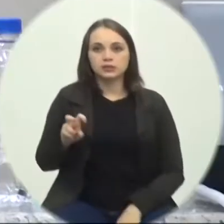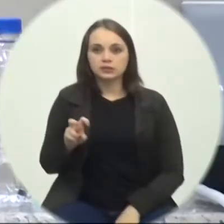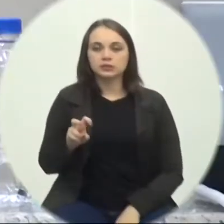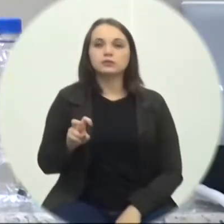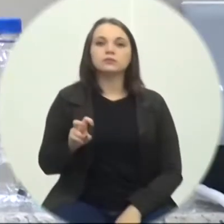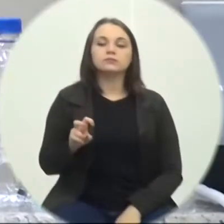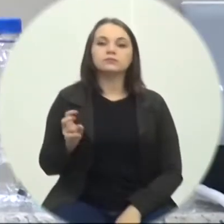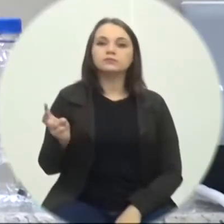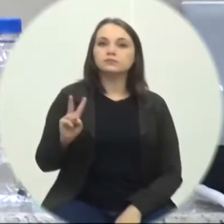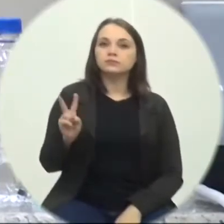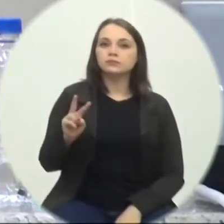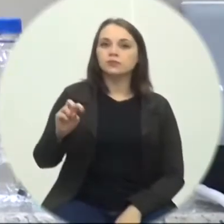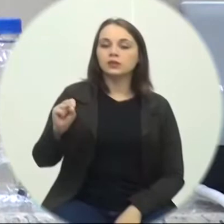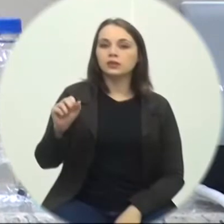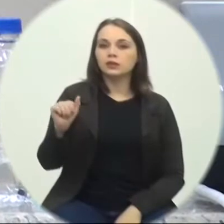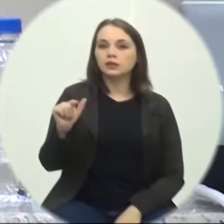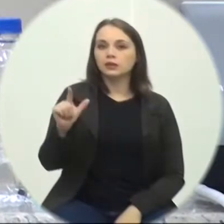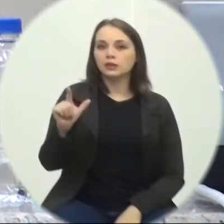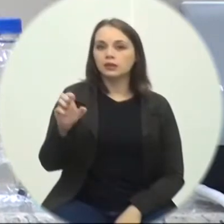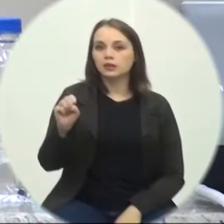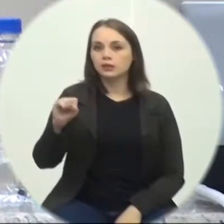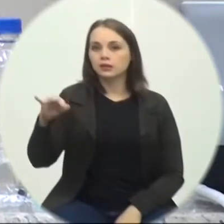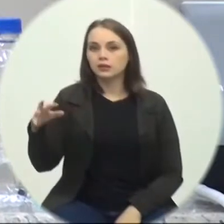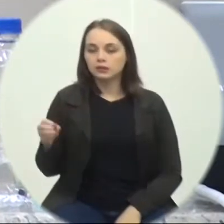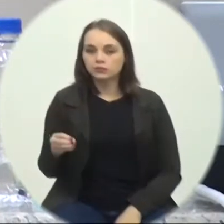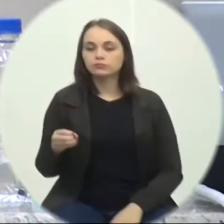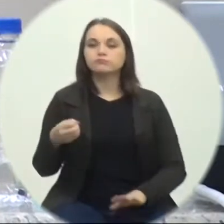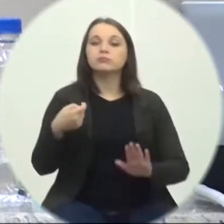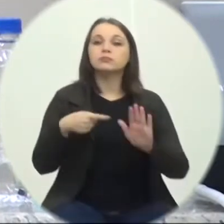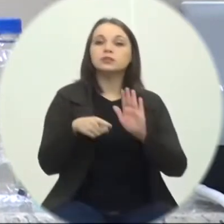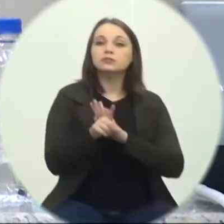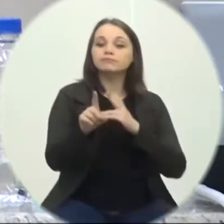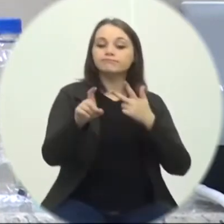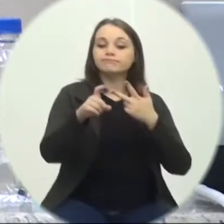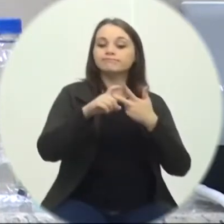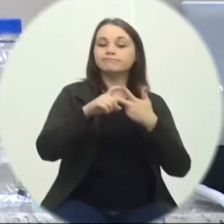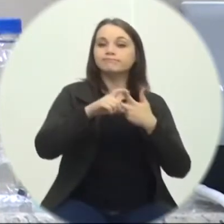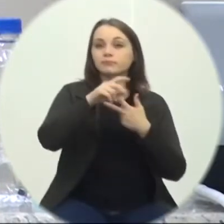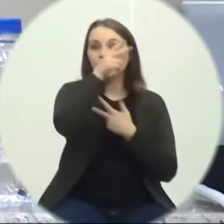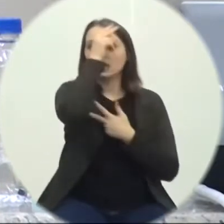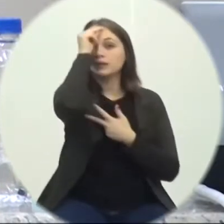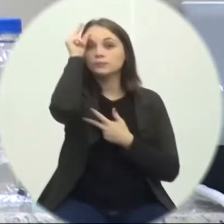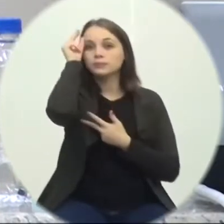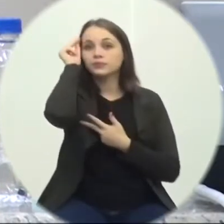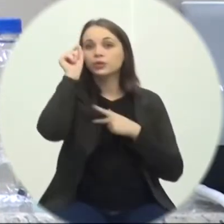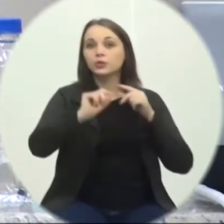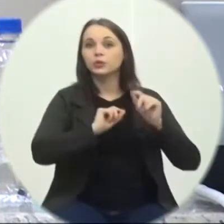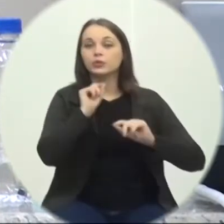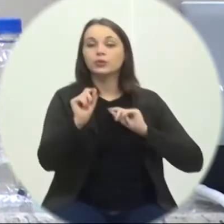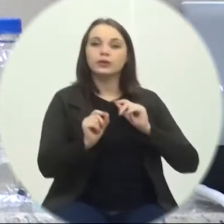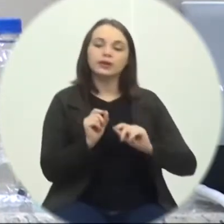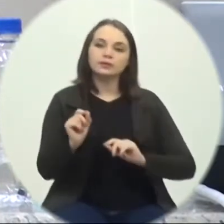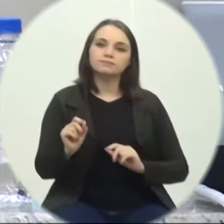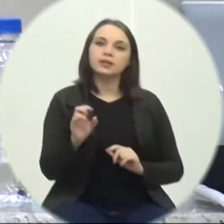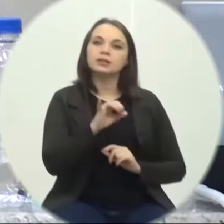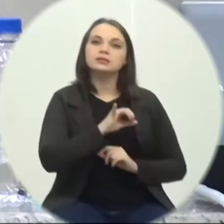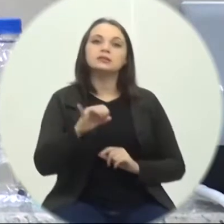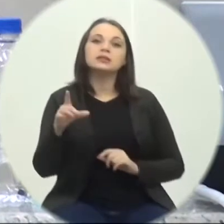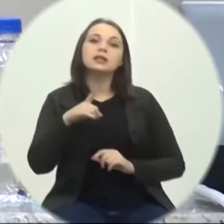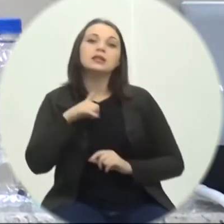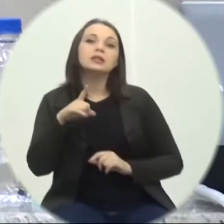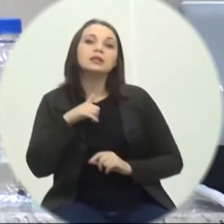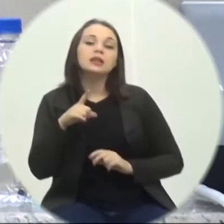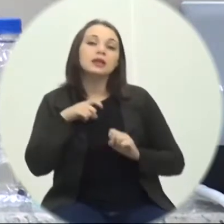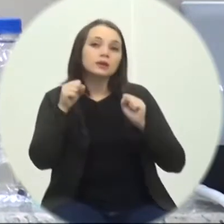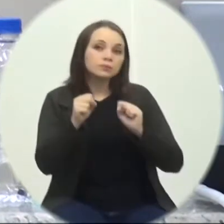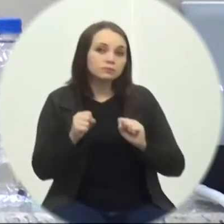20 21 Autor Vereador Salésio Lima Envio de expediente Ao chefe Do poder Executivo Municipal Questionando Se existe A possibilidade De